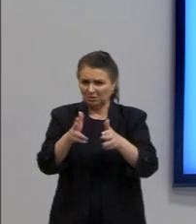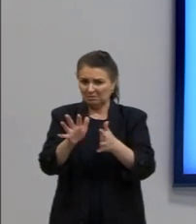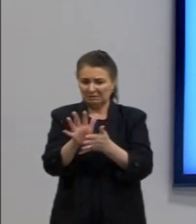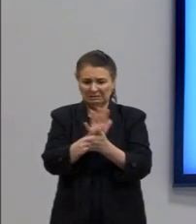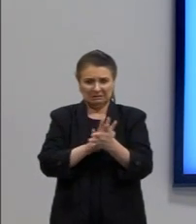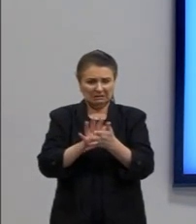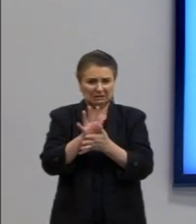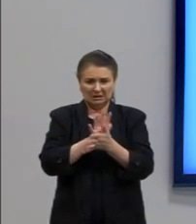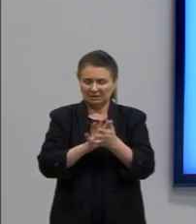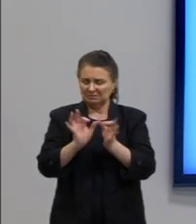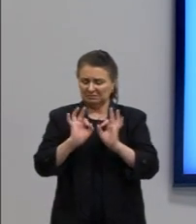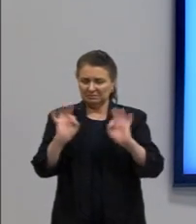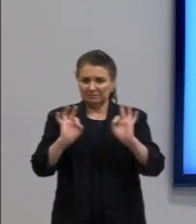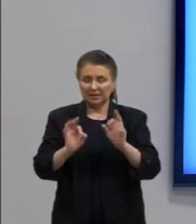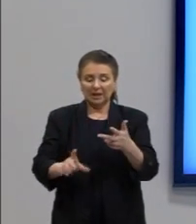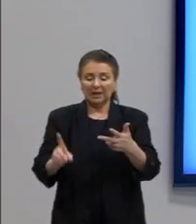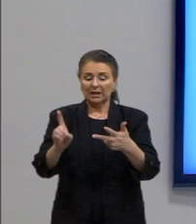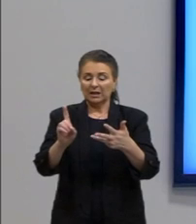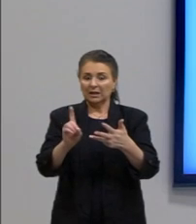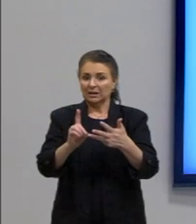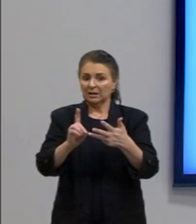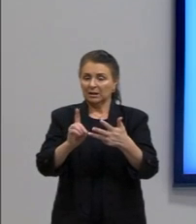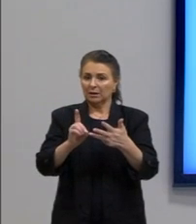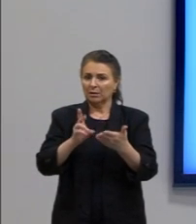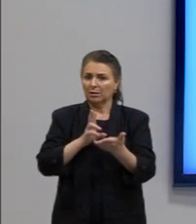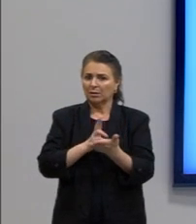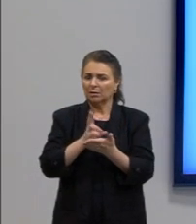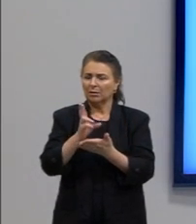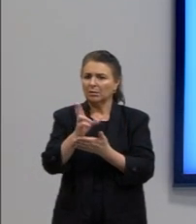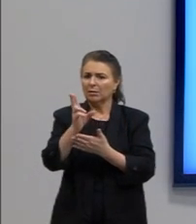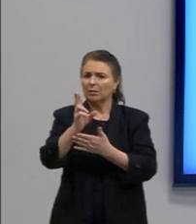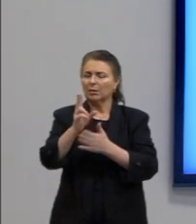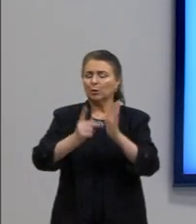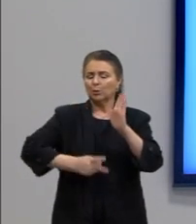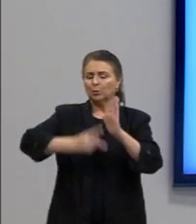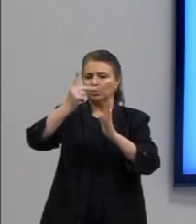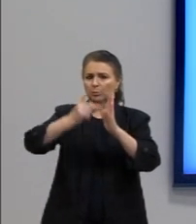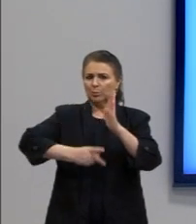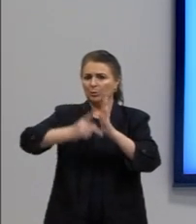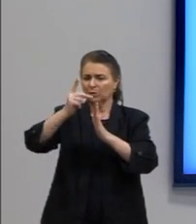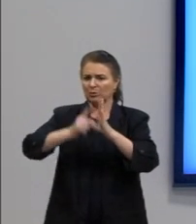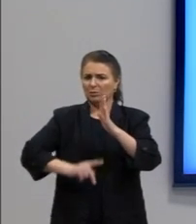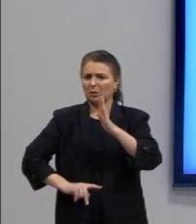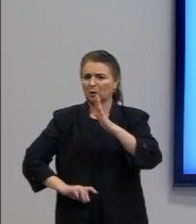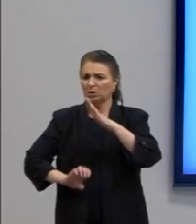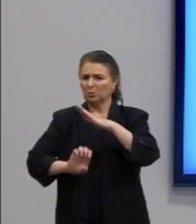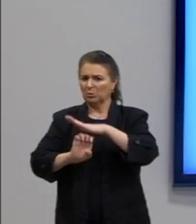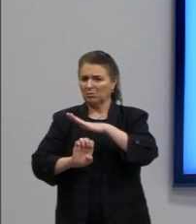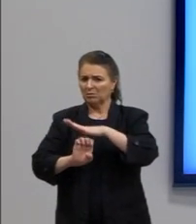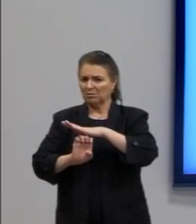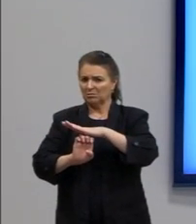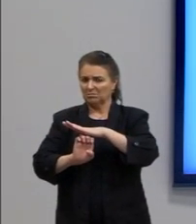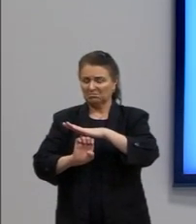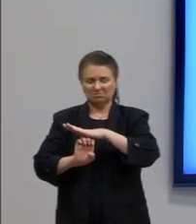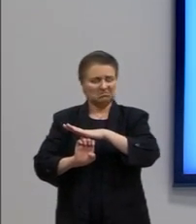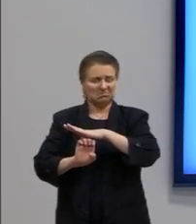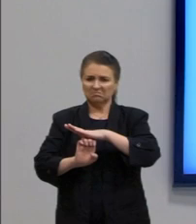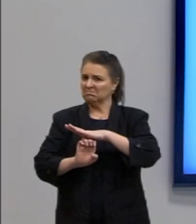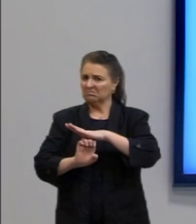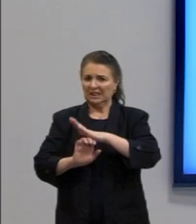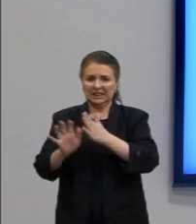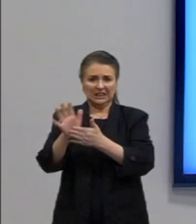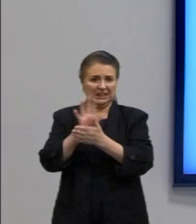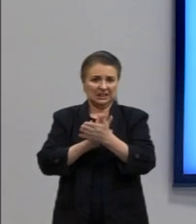ali dessa questão. D, predomínio do planejamento estadual. Também não diz nada sobre esse planejamento. Pelo